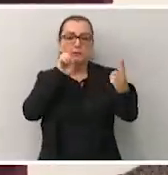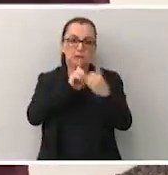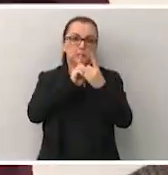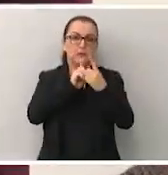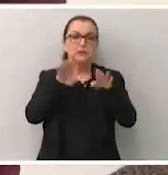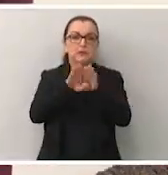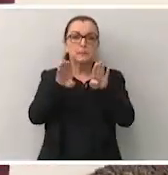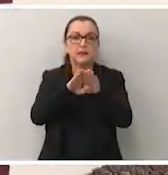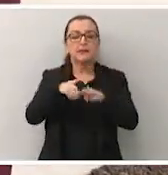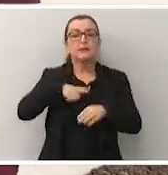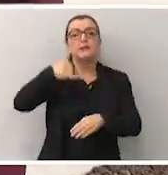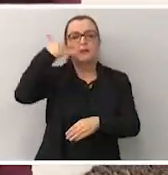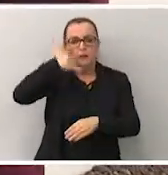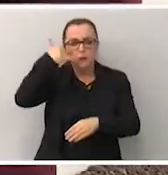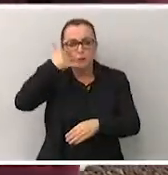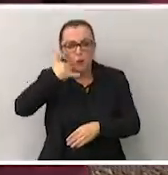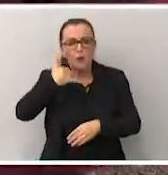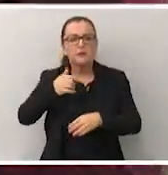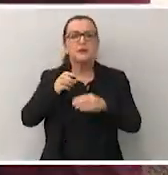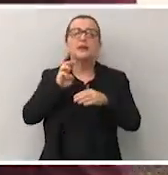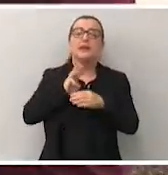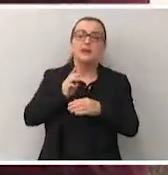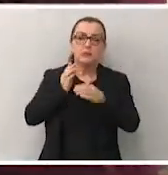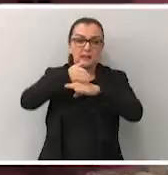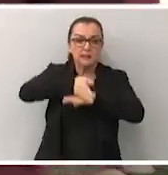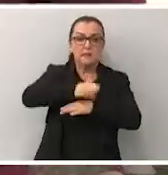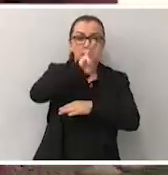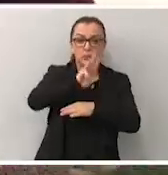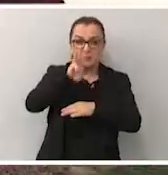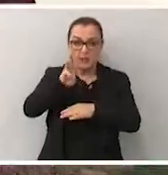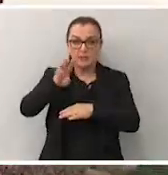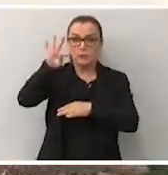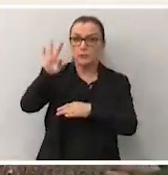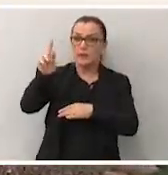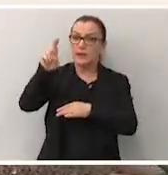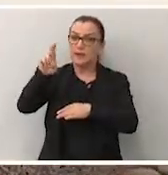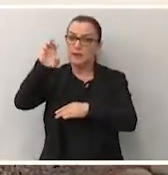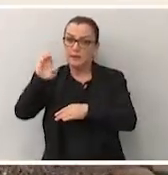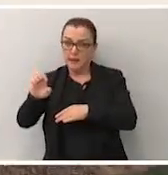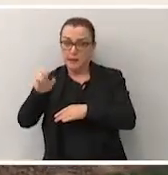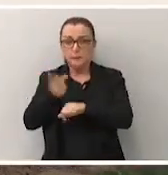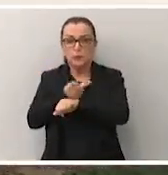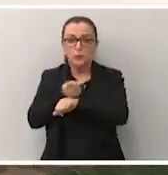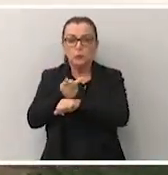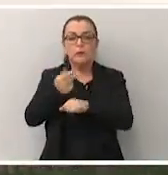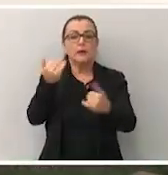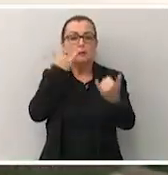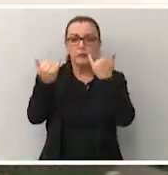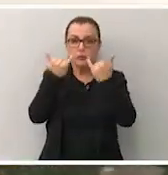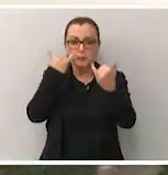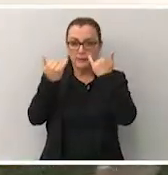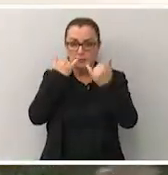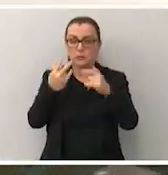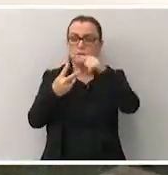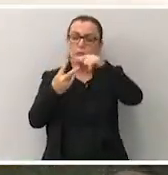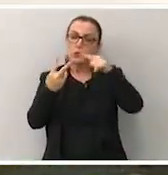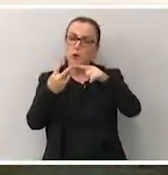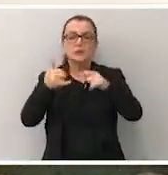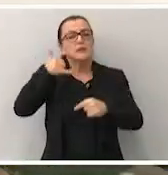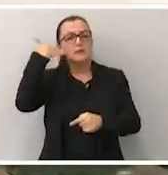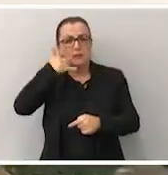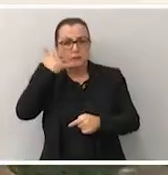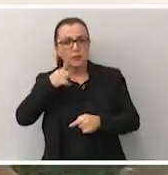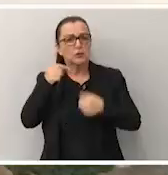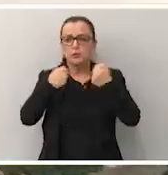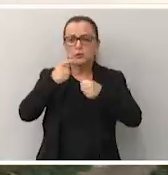pelo 0800 que está aqui também, 0800-647-3888. São essas duas formas sem